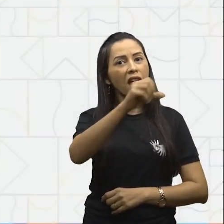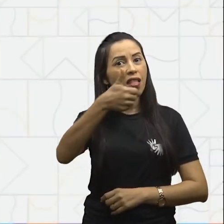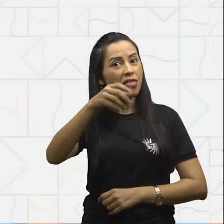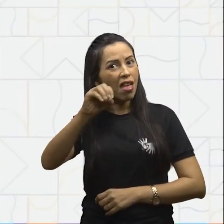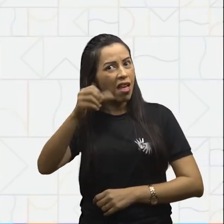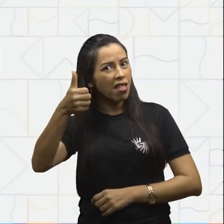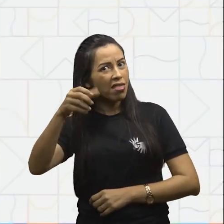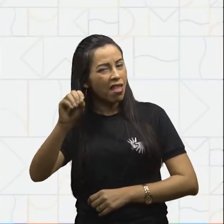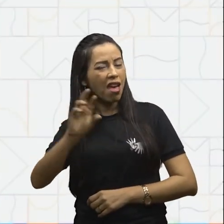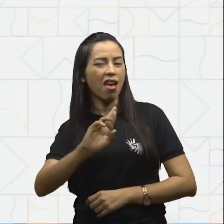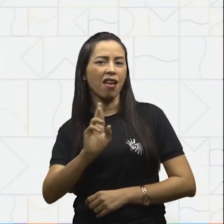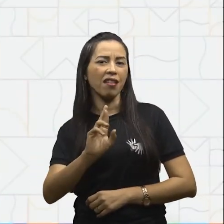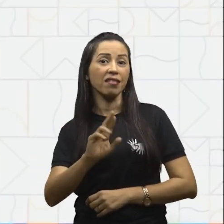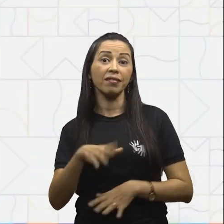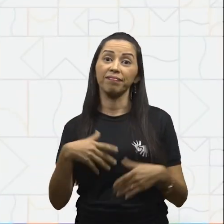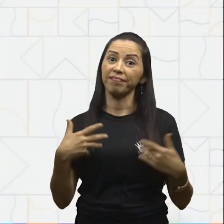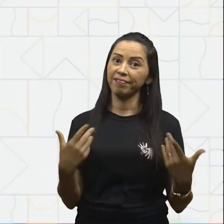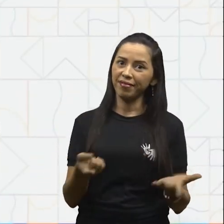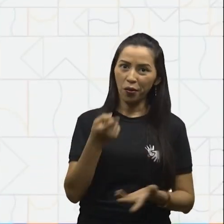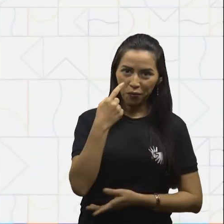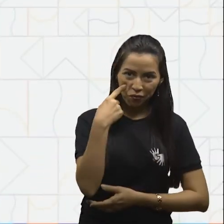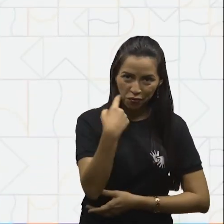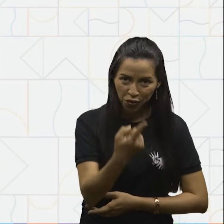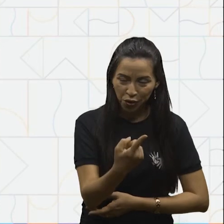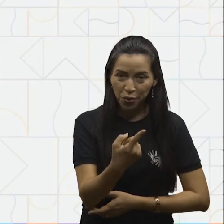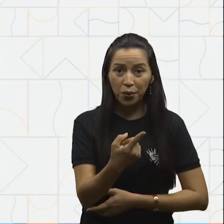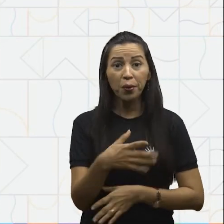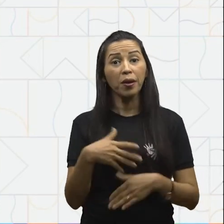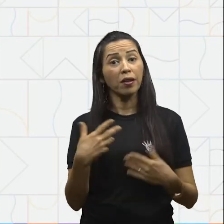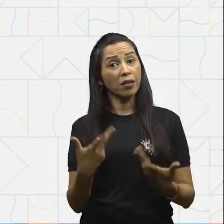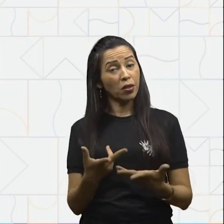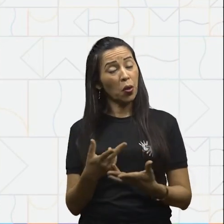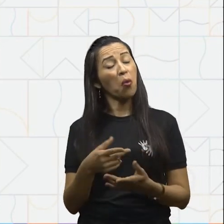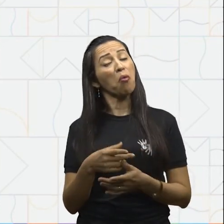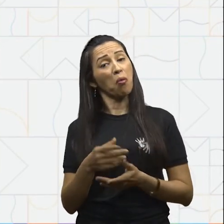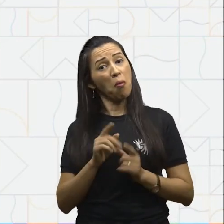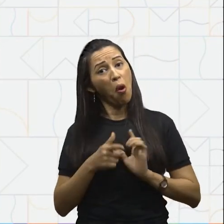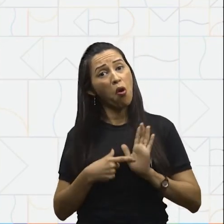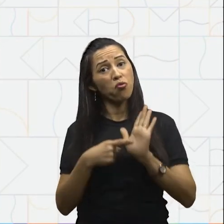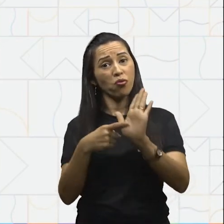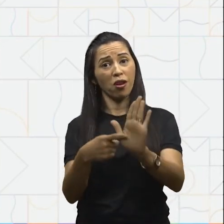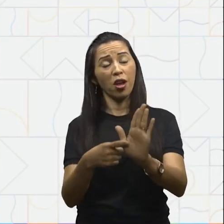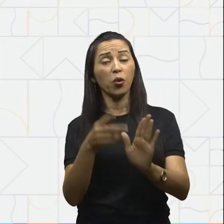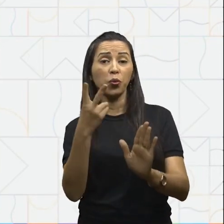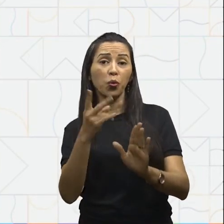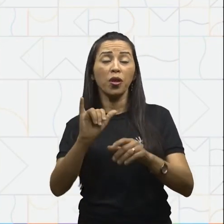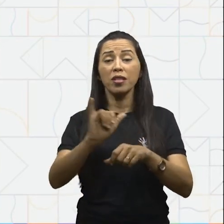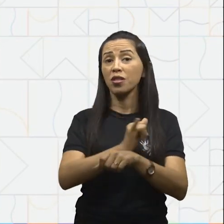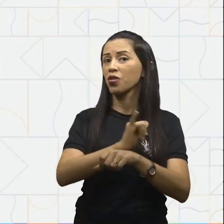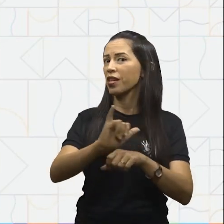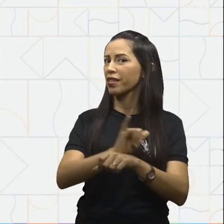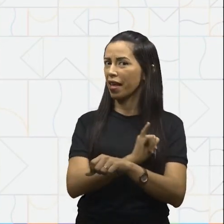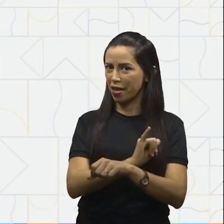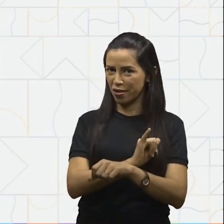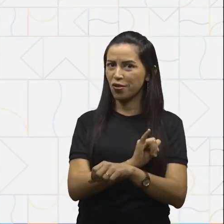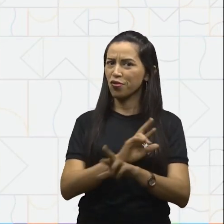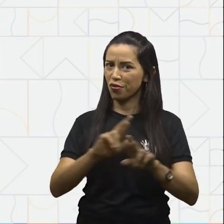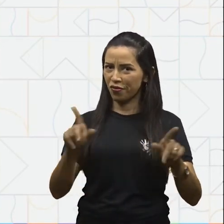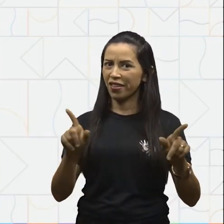Viu só? Trouxe duas possibilidades com um único valor.